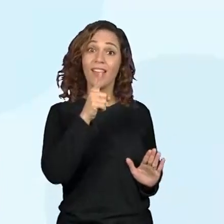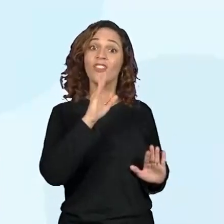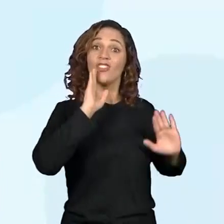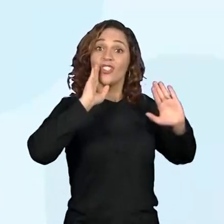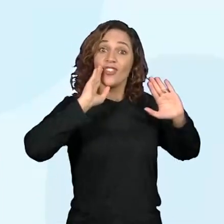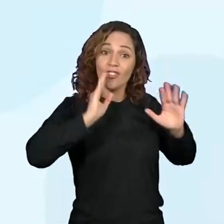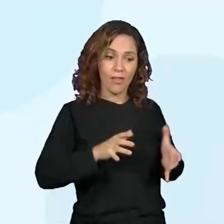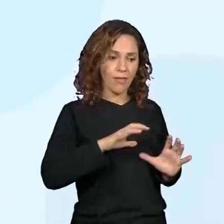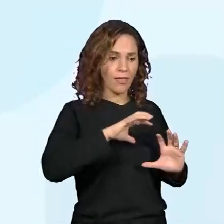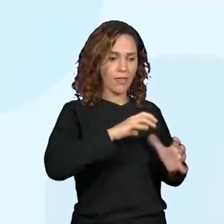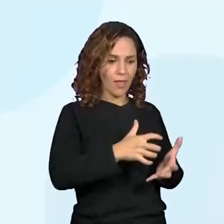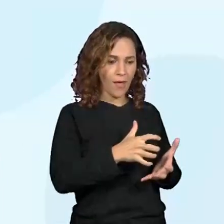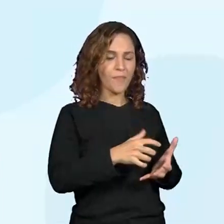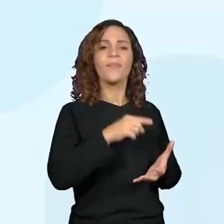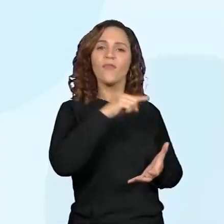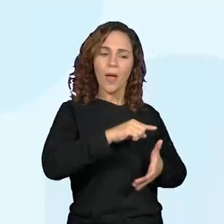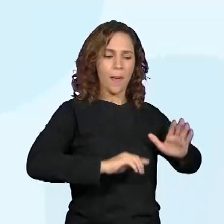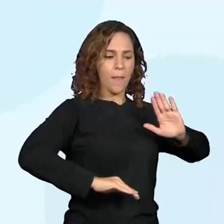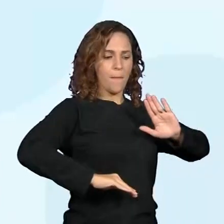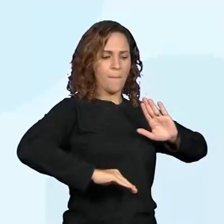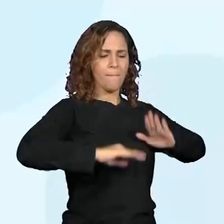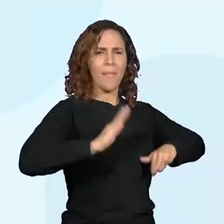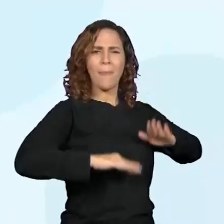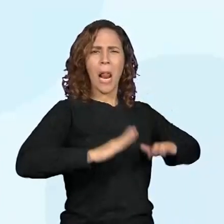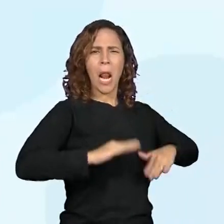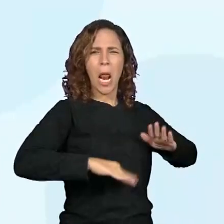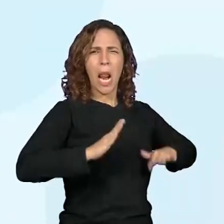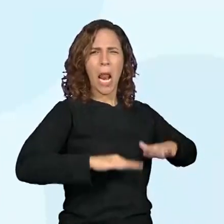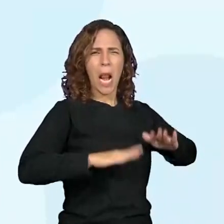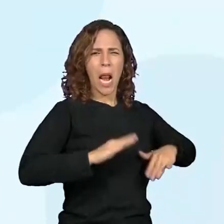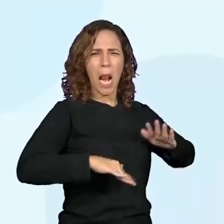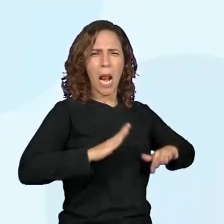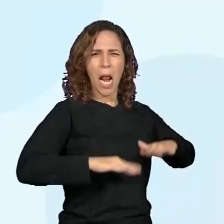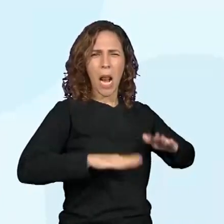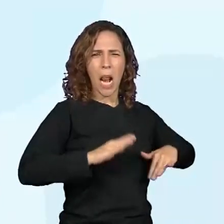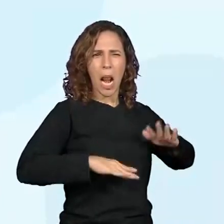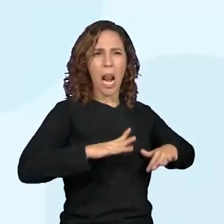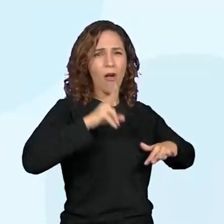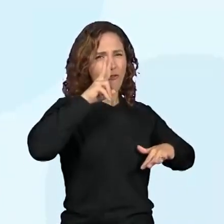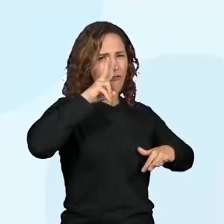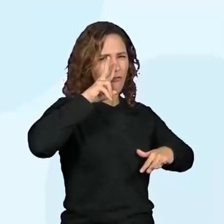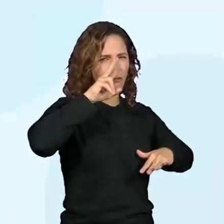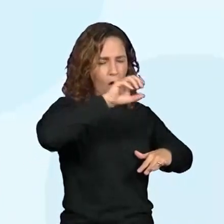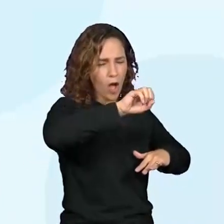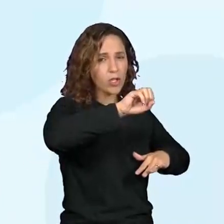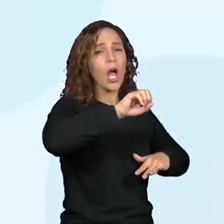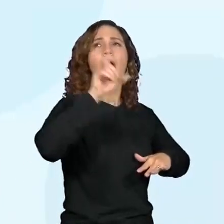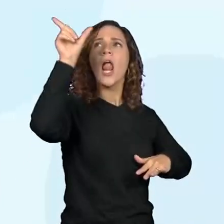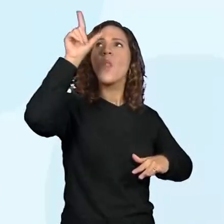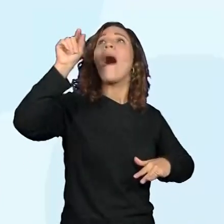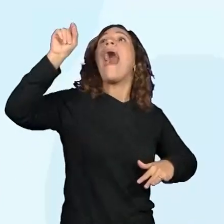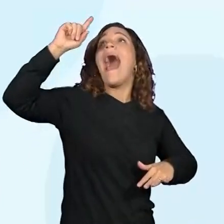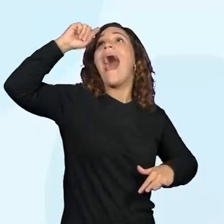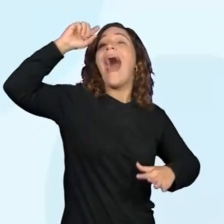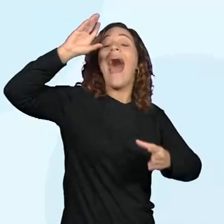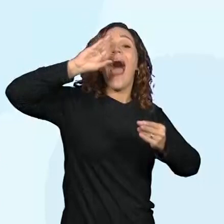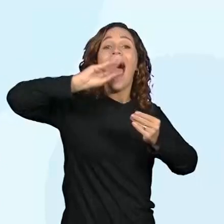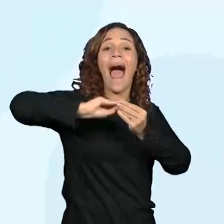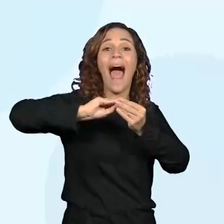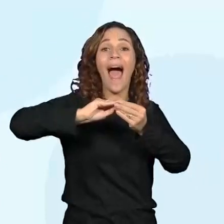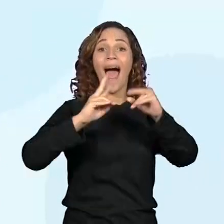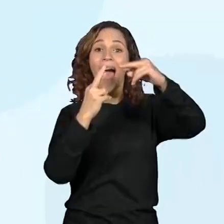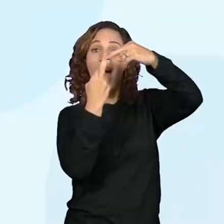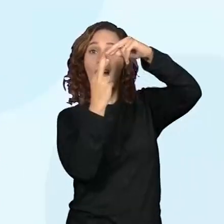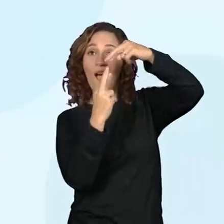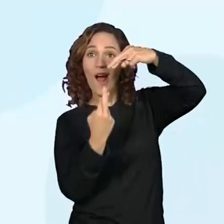precisava tocar bem forte para que ela ouvisse e cortasse a